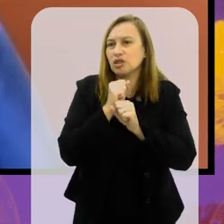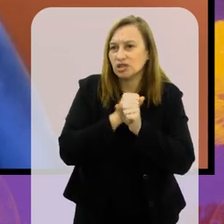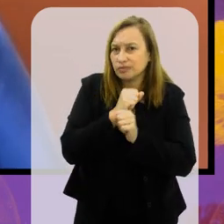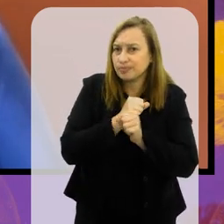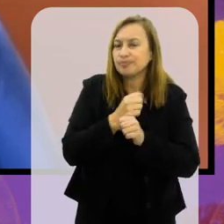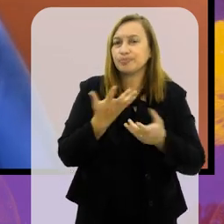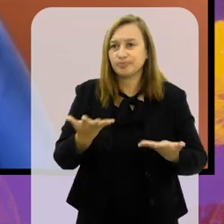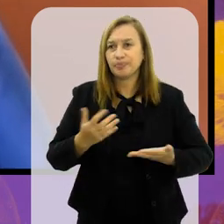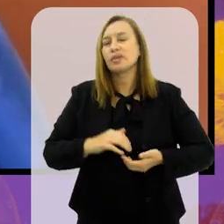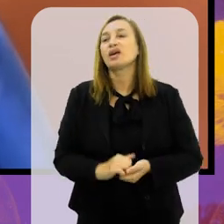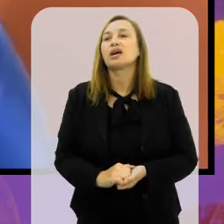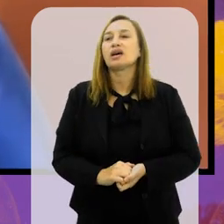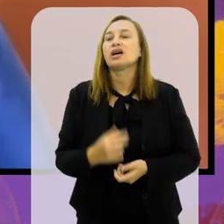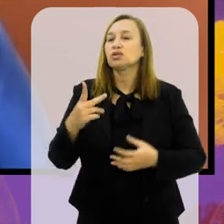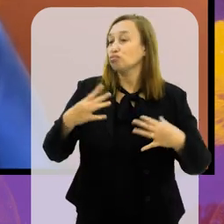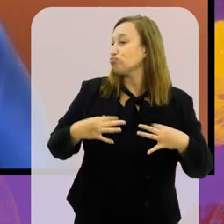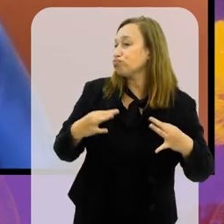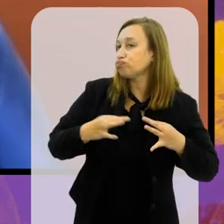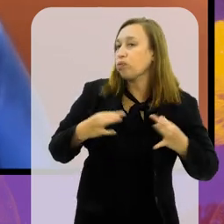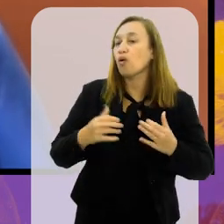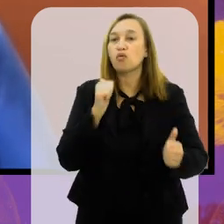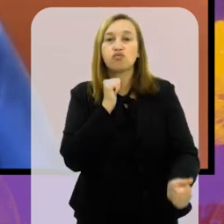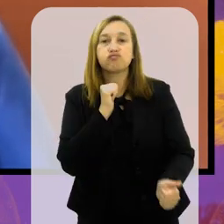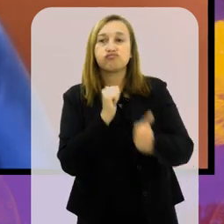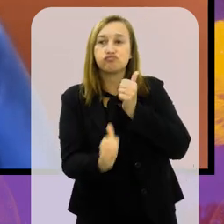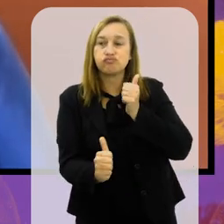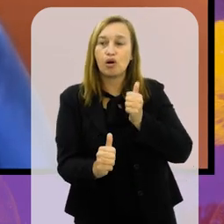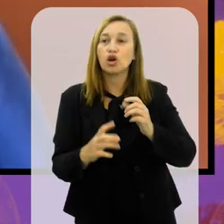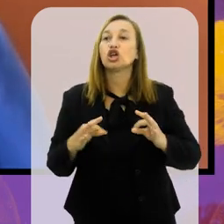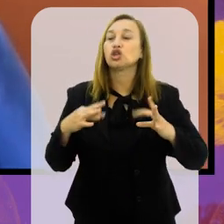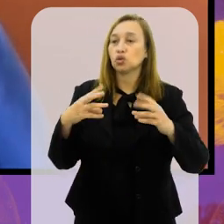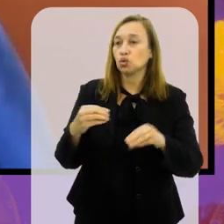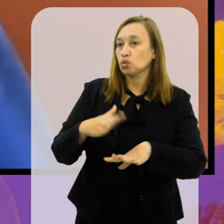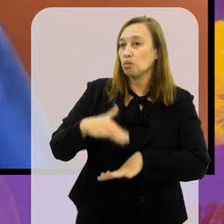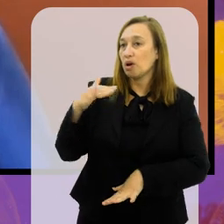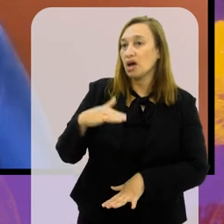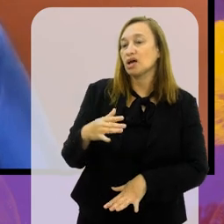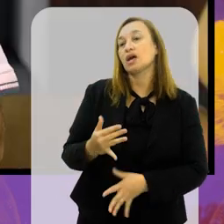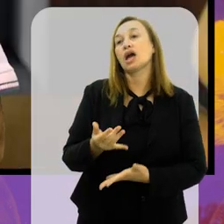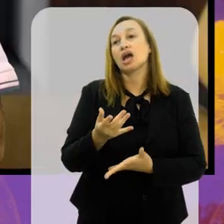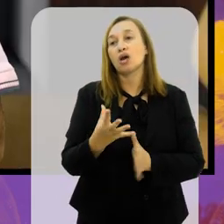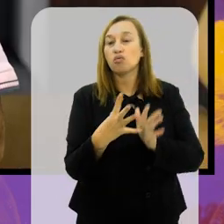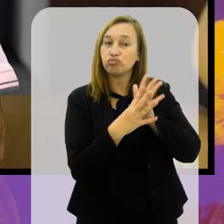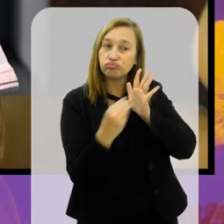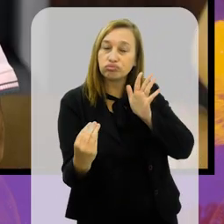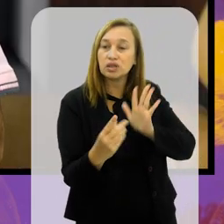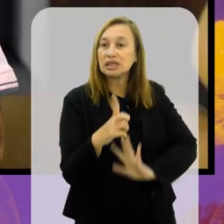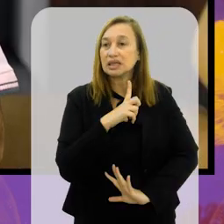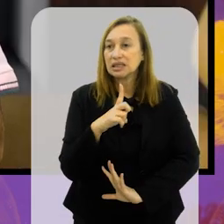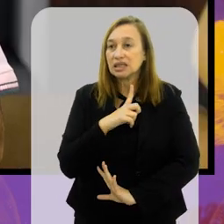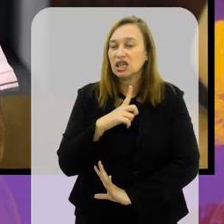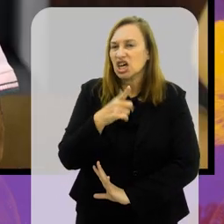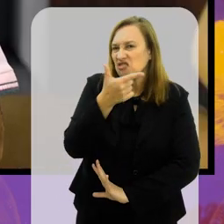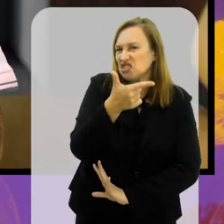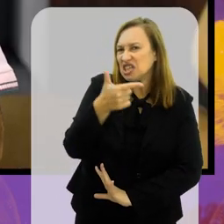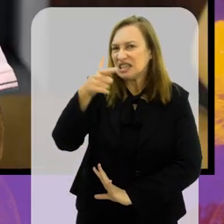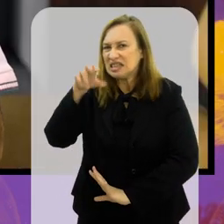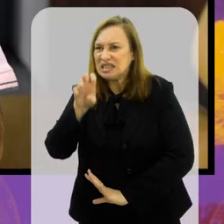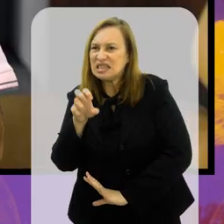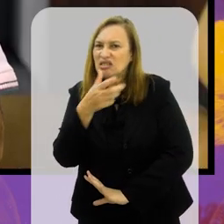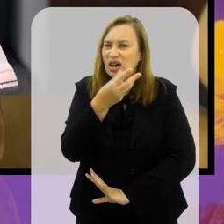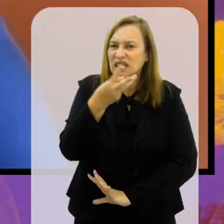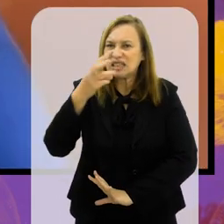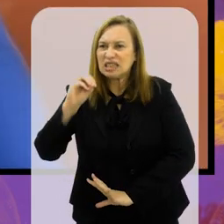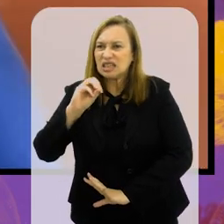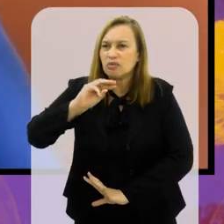bilhão por ano, com a sua camisa, com o seu futebol e tudo mais. É um exemplo que a gente tem,